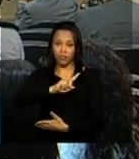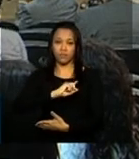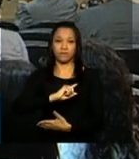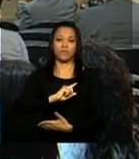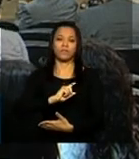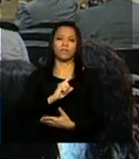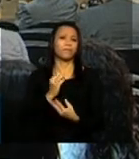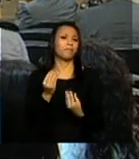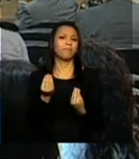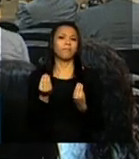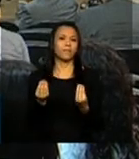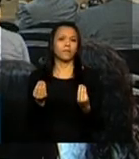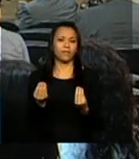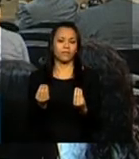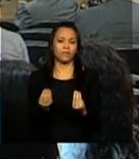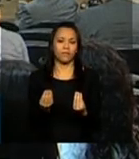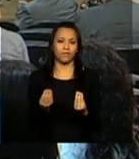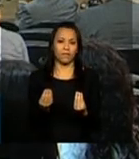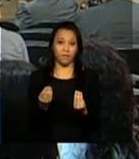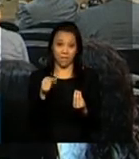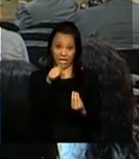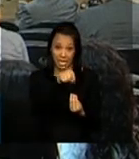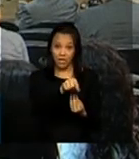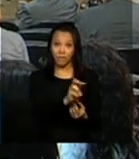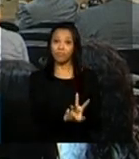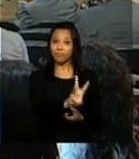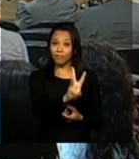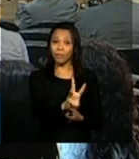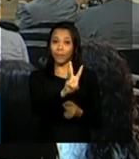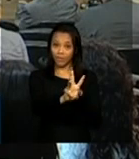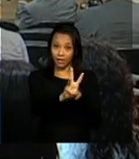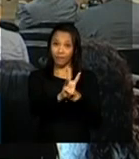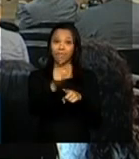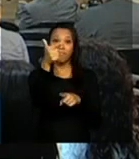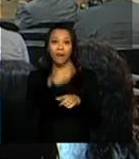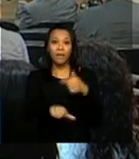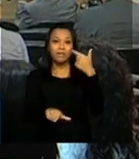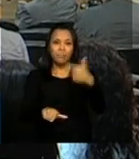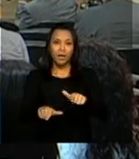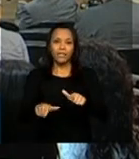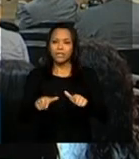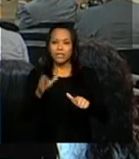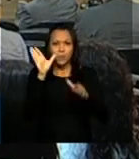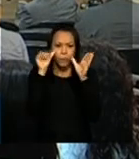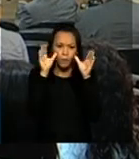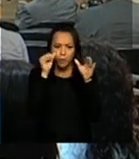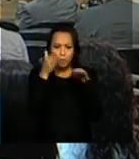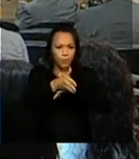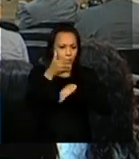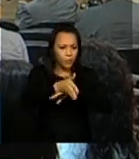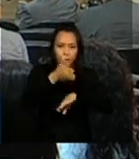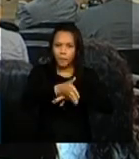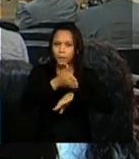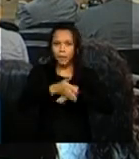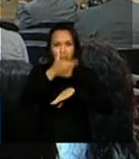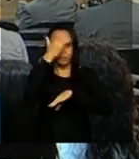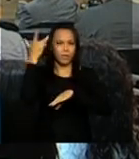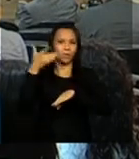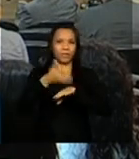para que o portal se torne cada vez mais vivo cada vez mais